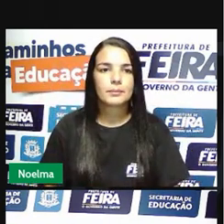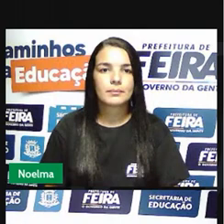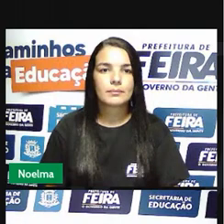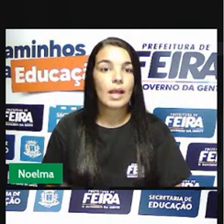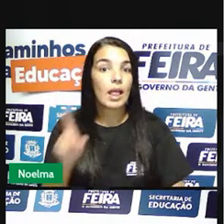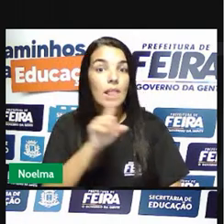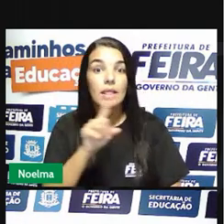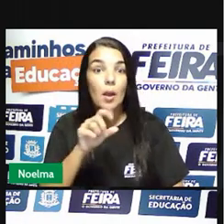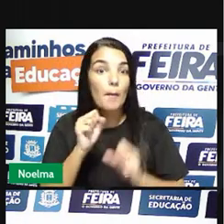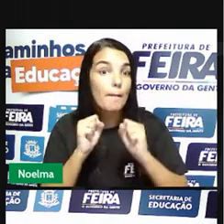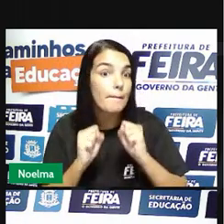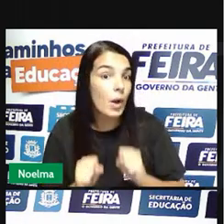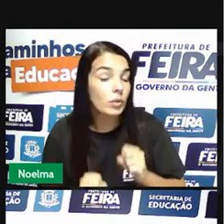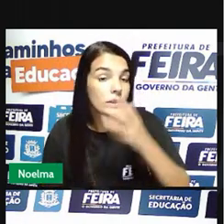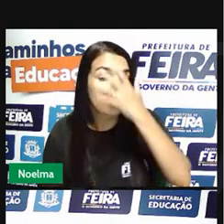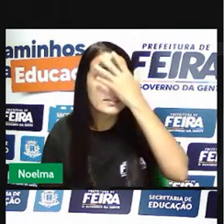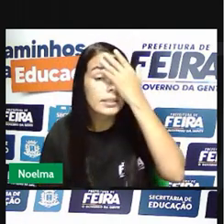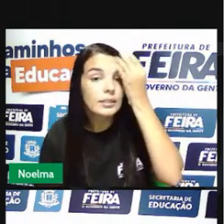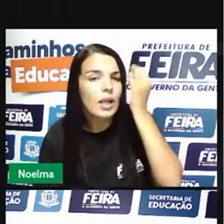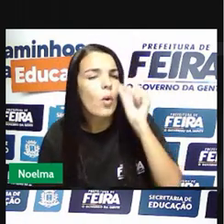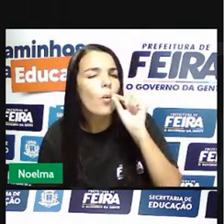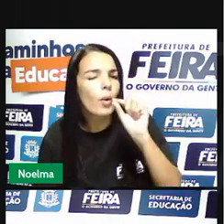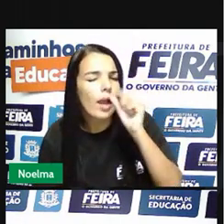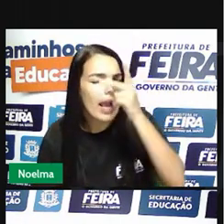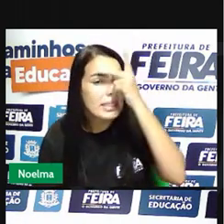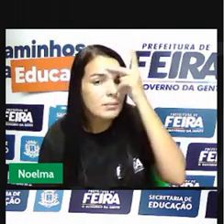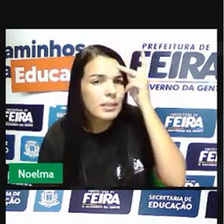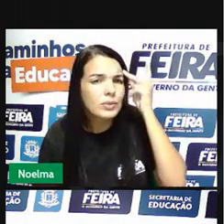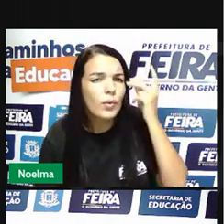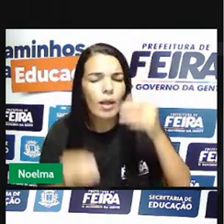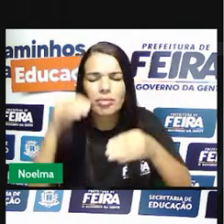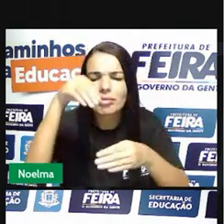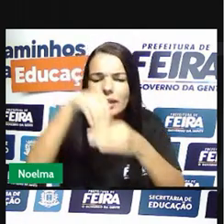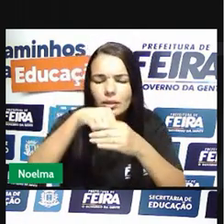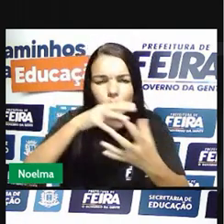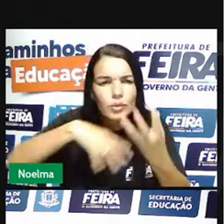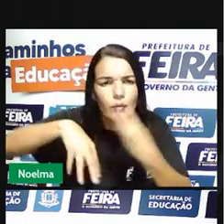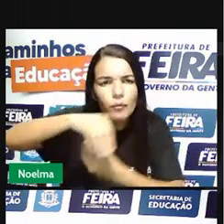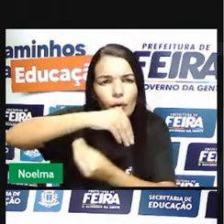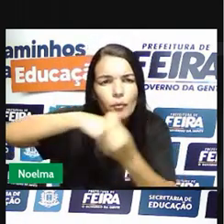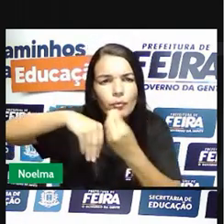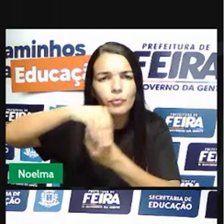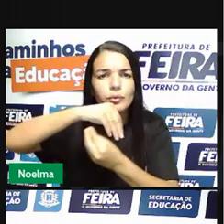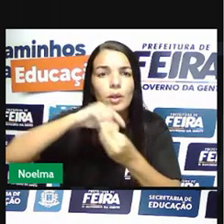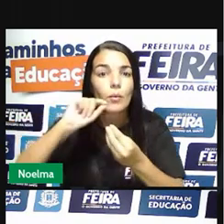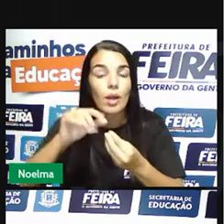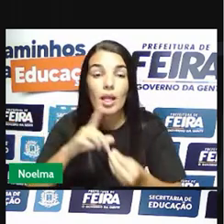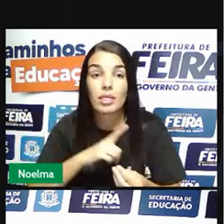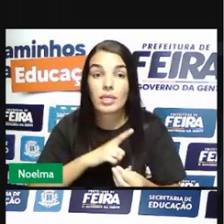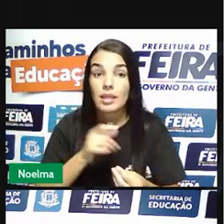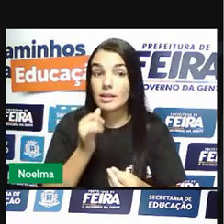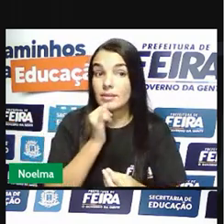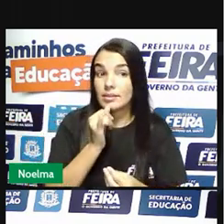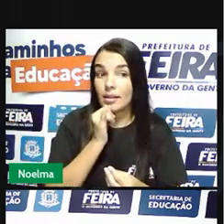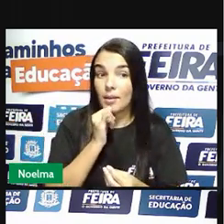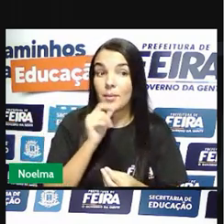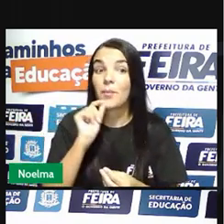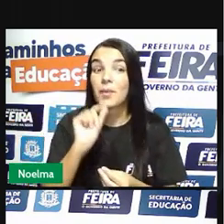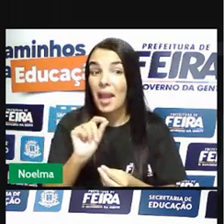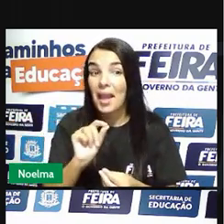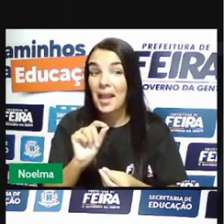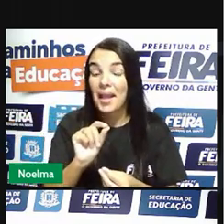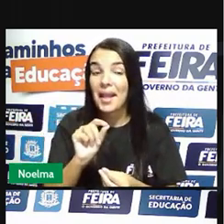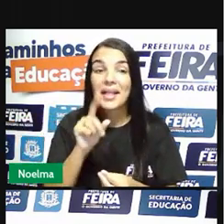Não se pode esquecer que os envolvidos nessa conspiração tomavam como exemplo aí a independência dos Estados